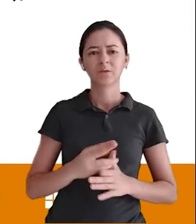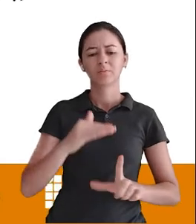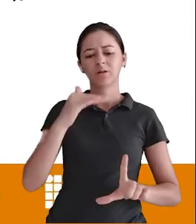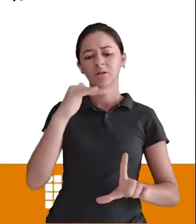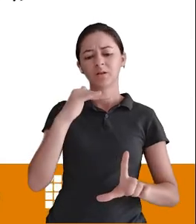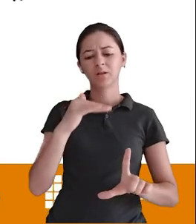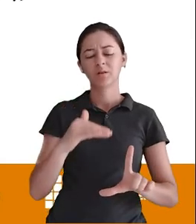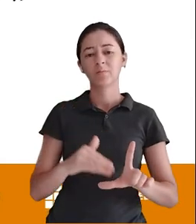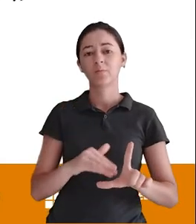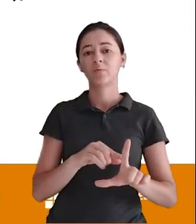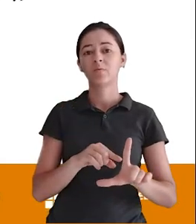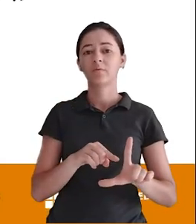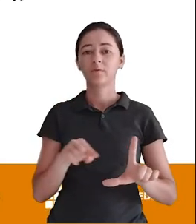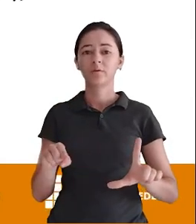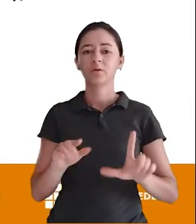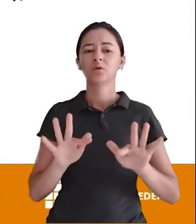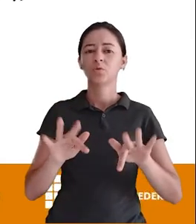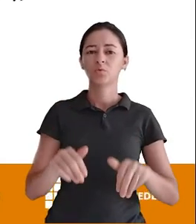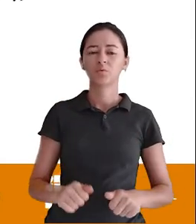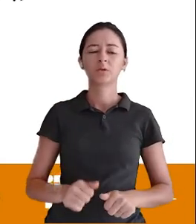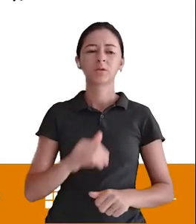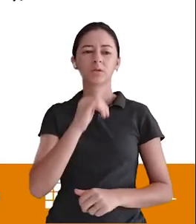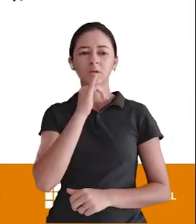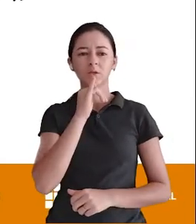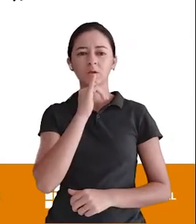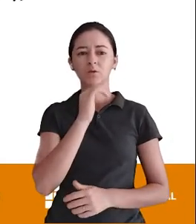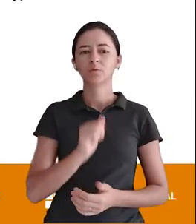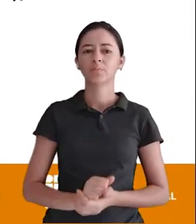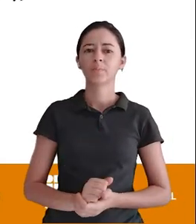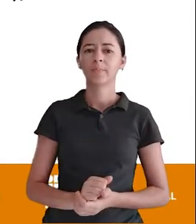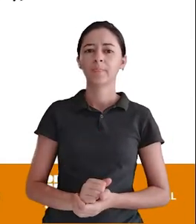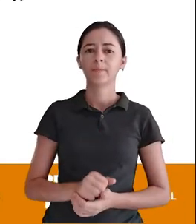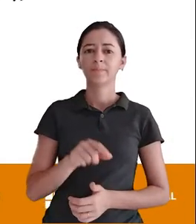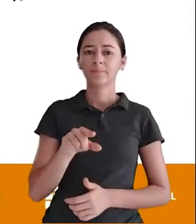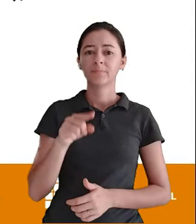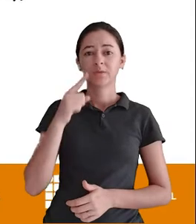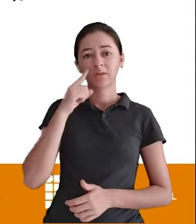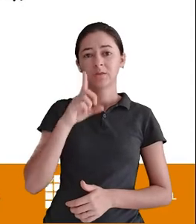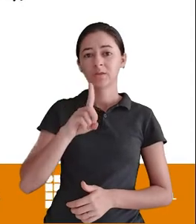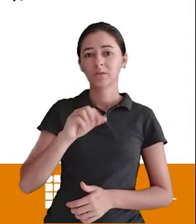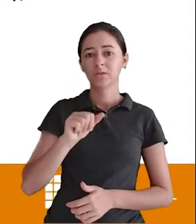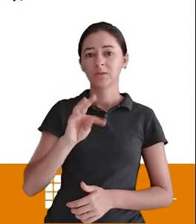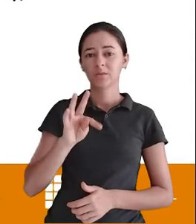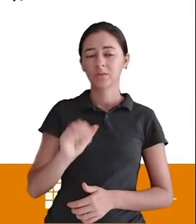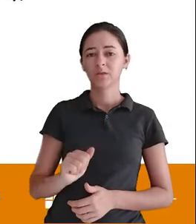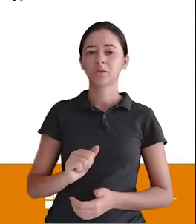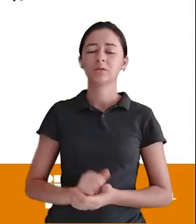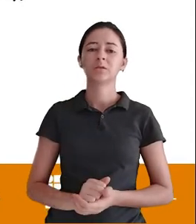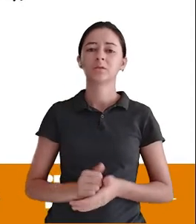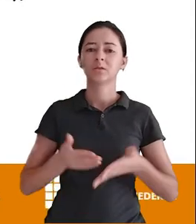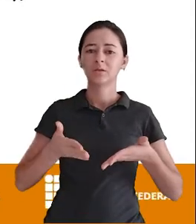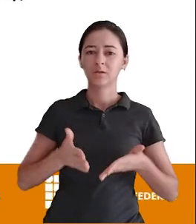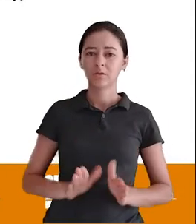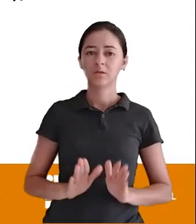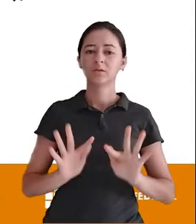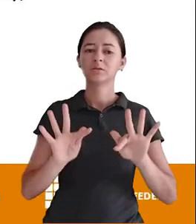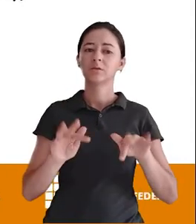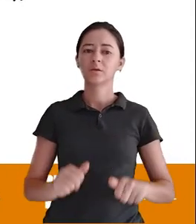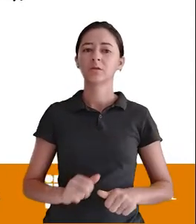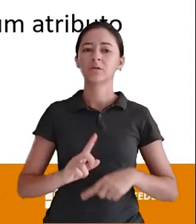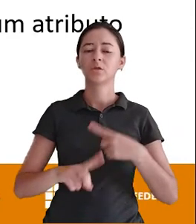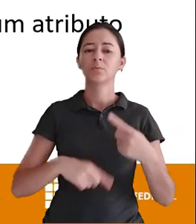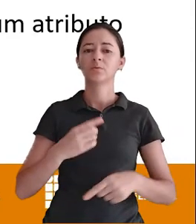Tá Então depois que eu Executasse esse comando AlterTable O data de nascimento Ia ficar aqui no final Depois de cpf